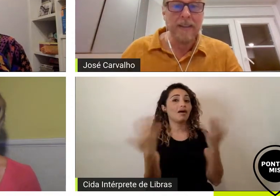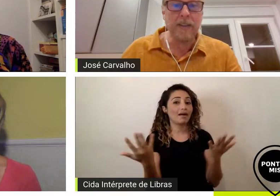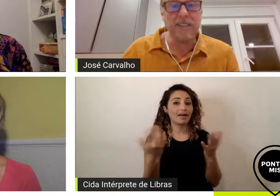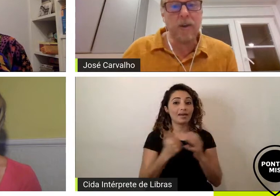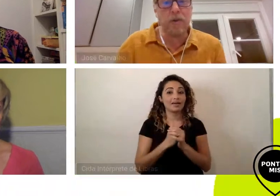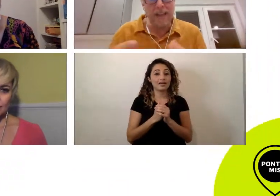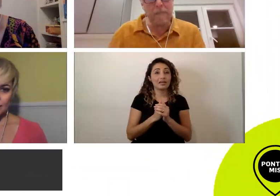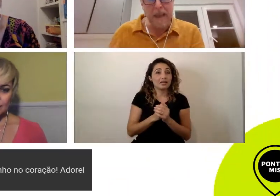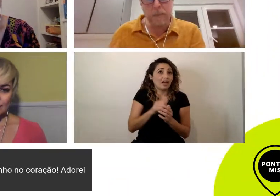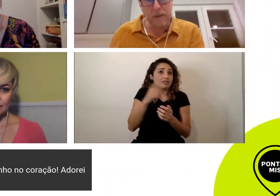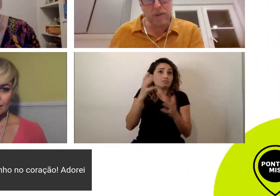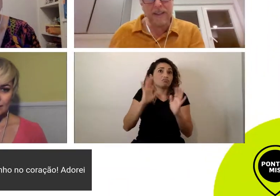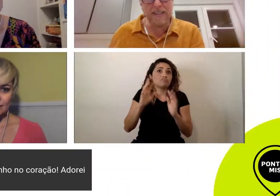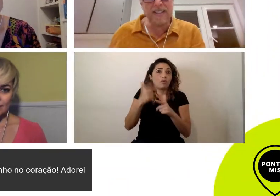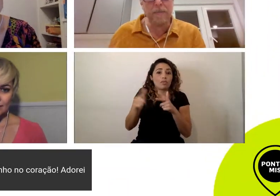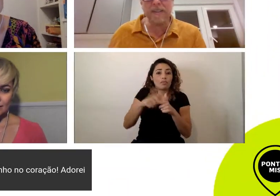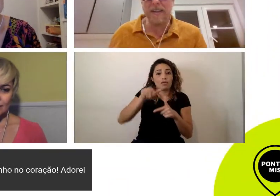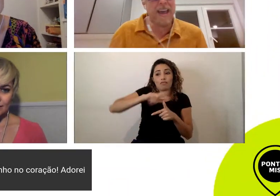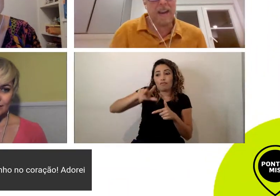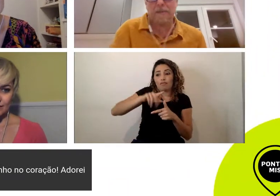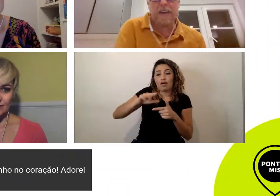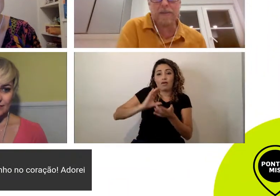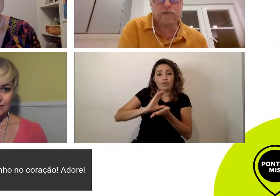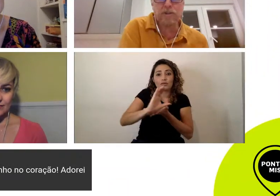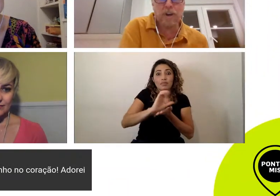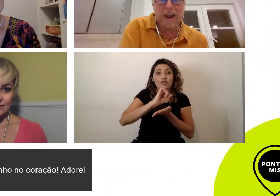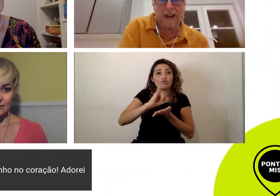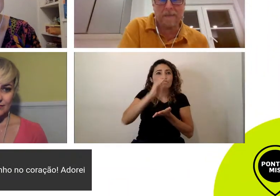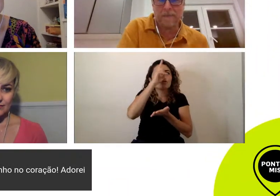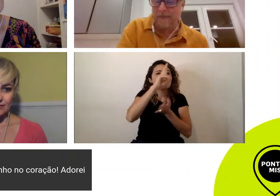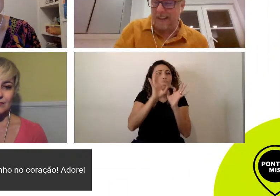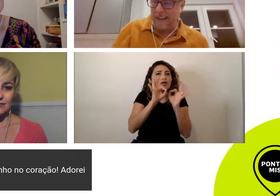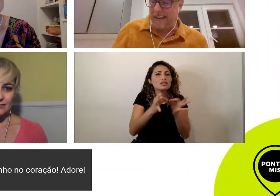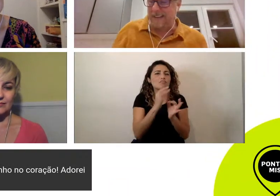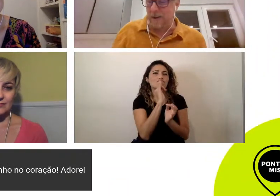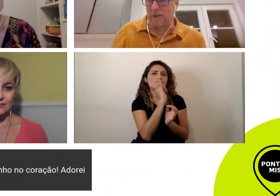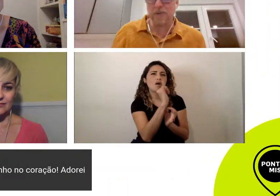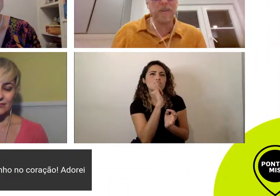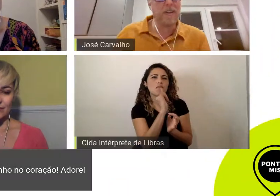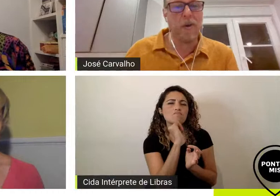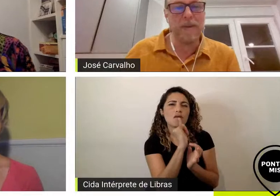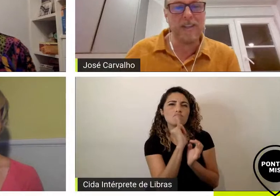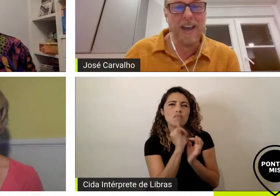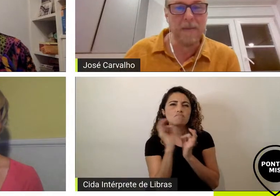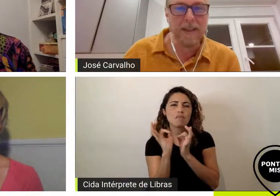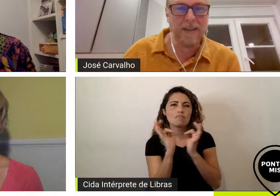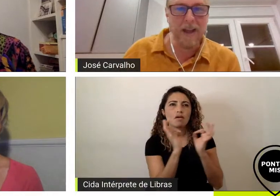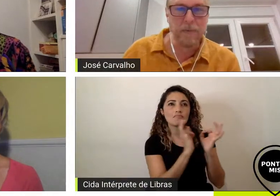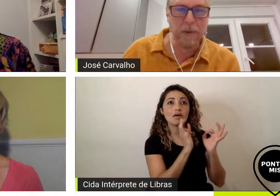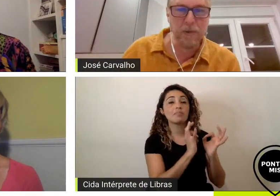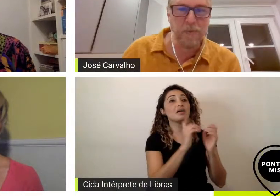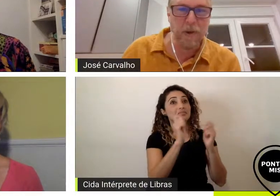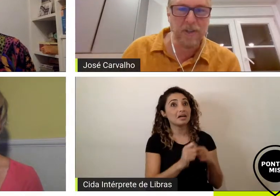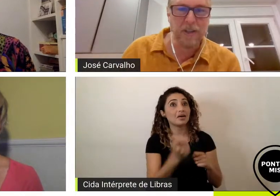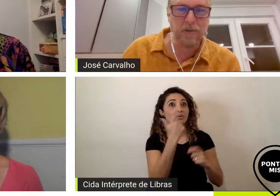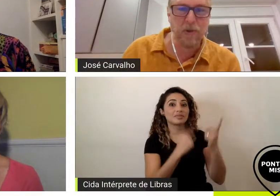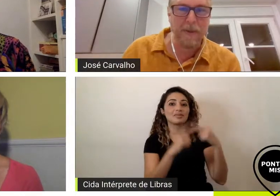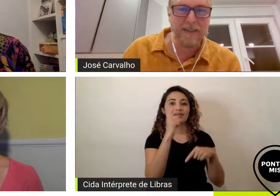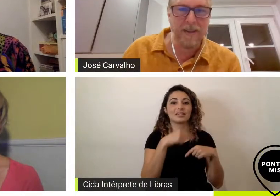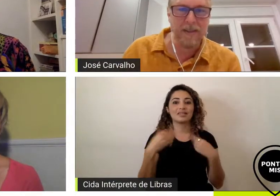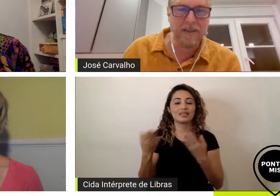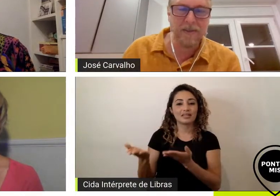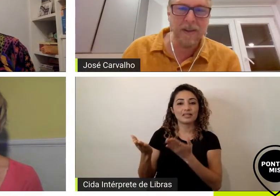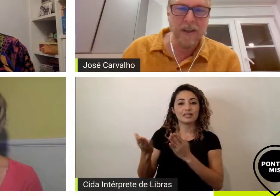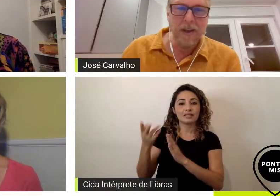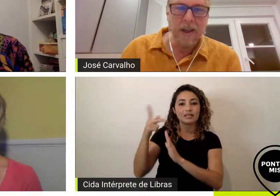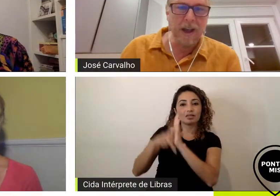se você contar bem uma história simples ela vai funcionar então eu estou realmente arrebatado pelo último projeto do